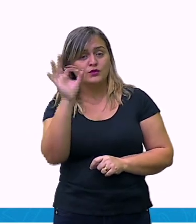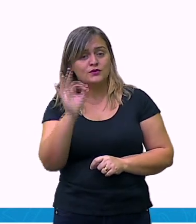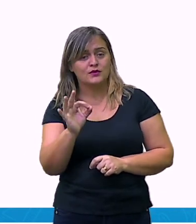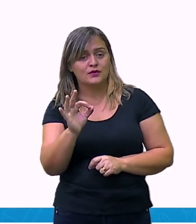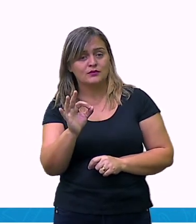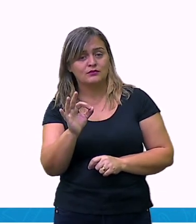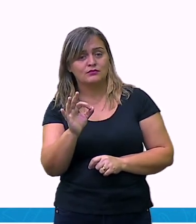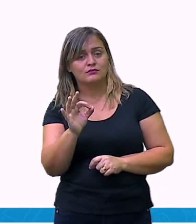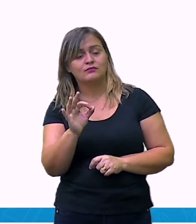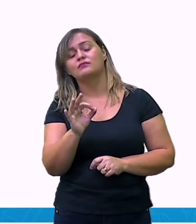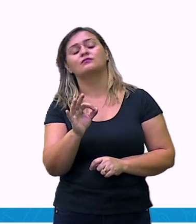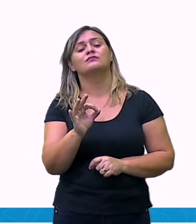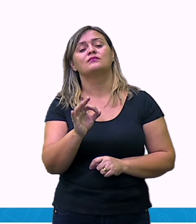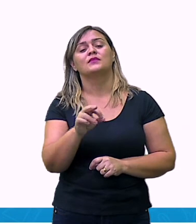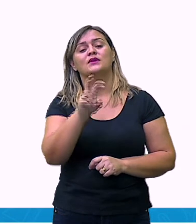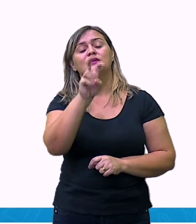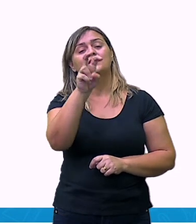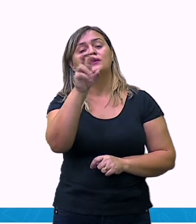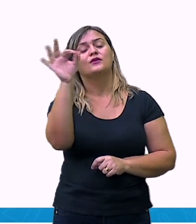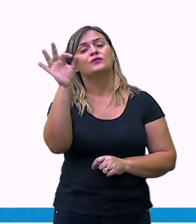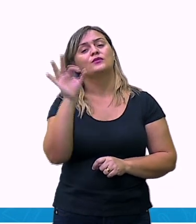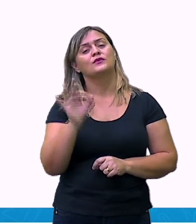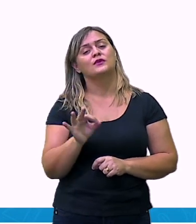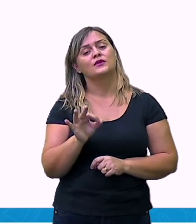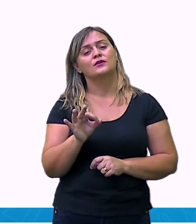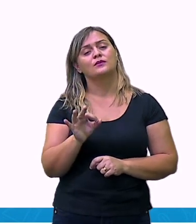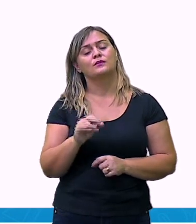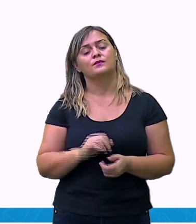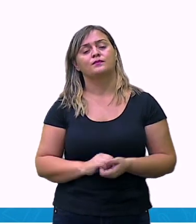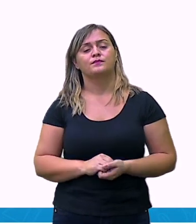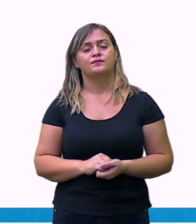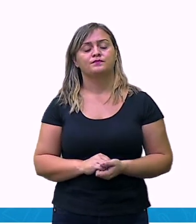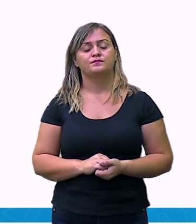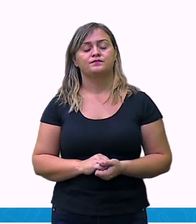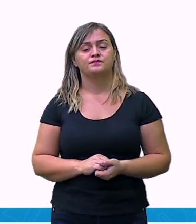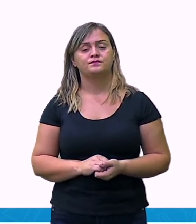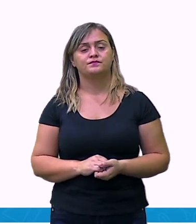não é? Aqui está aqui em cima. Deixa eu apagar aqui.